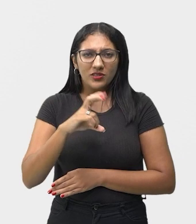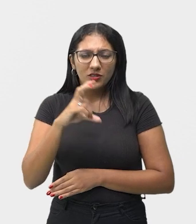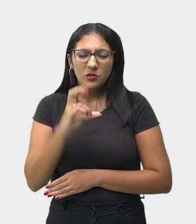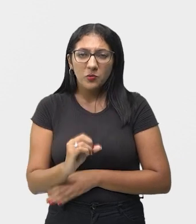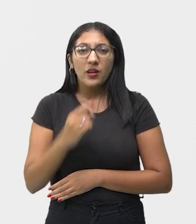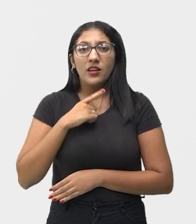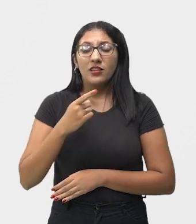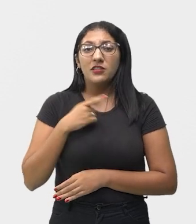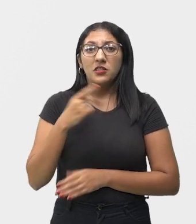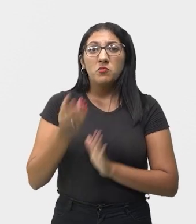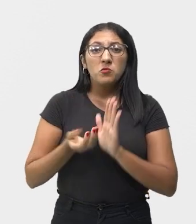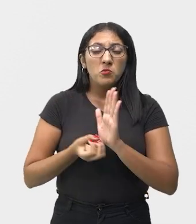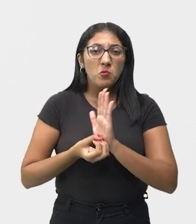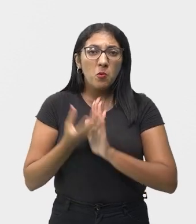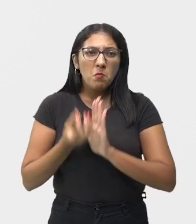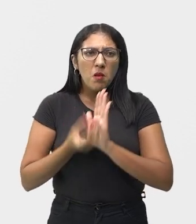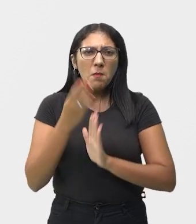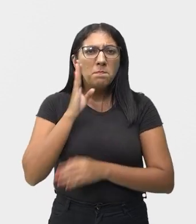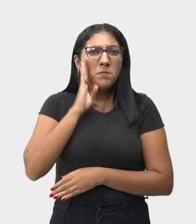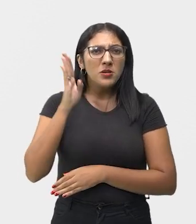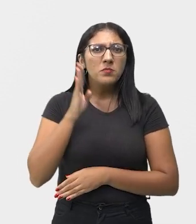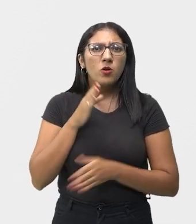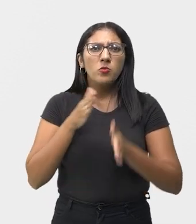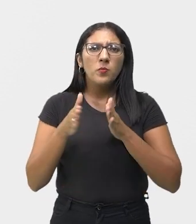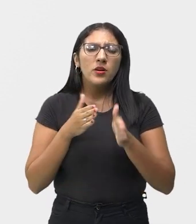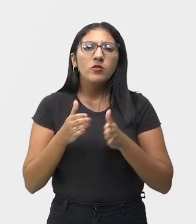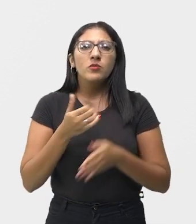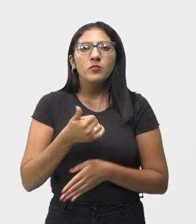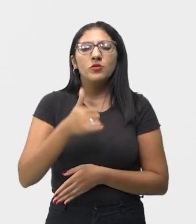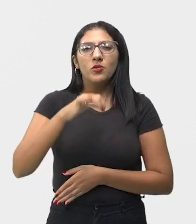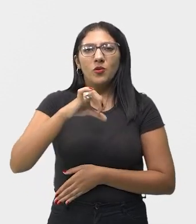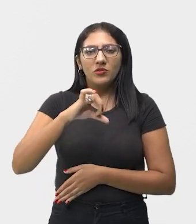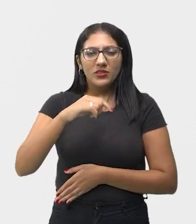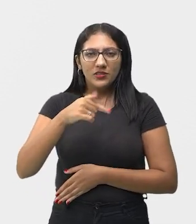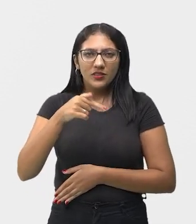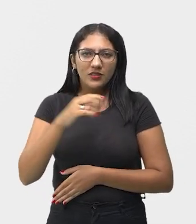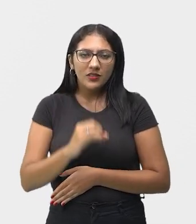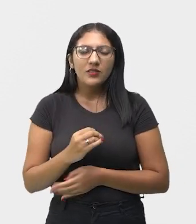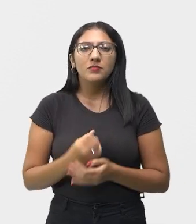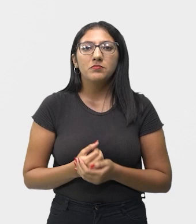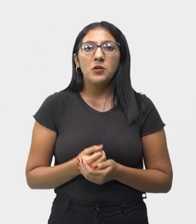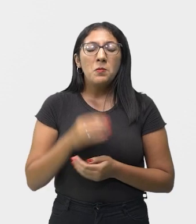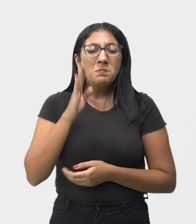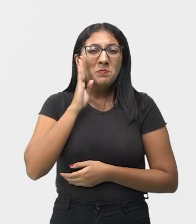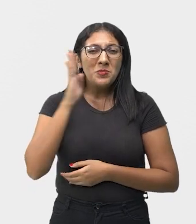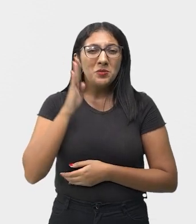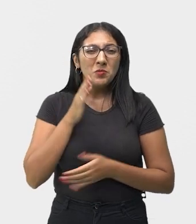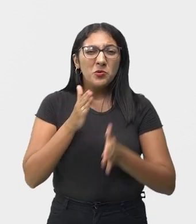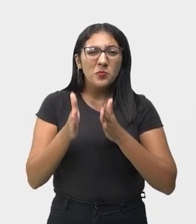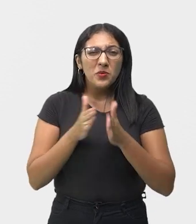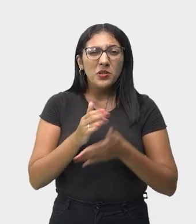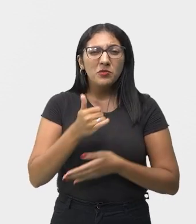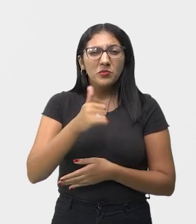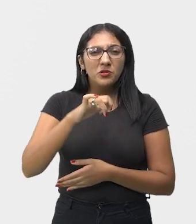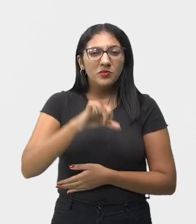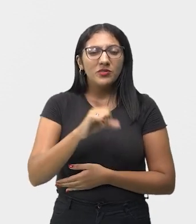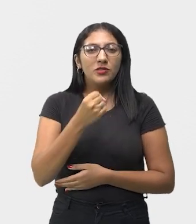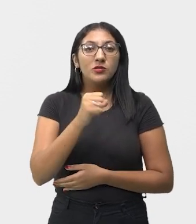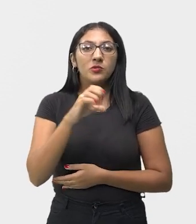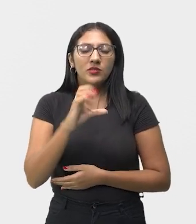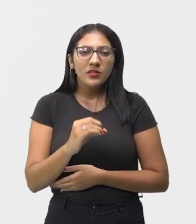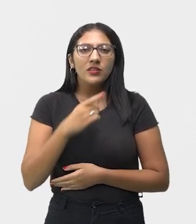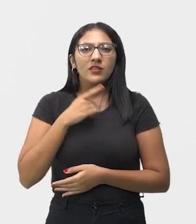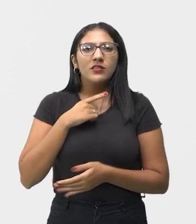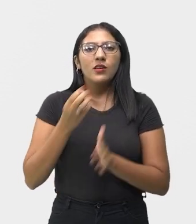teve seu auge na década de 1970, e especialmente em 1980, quando